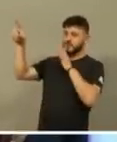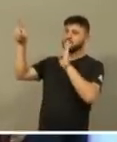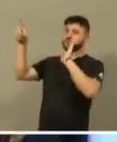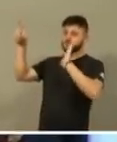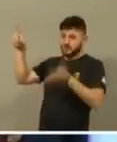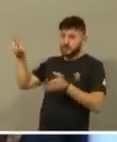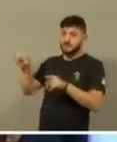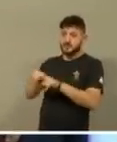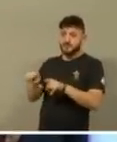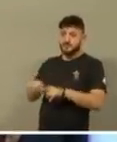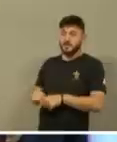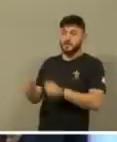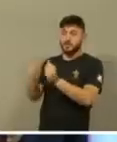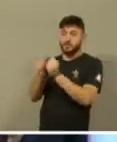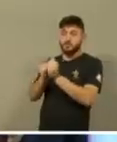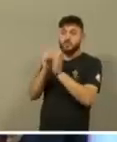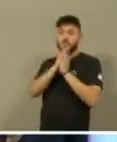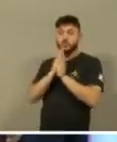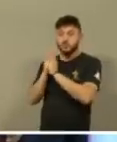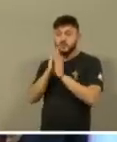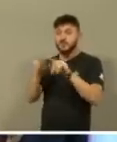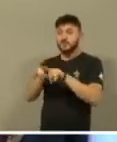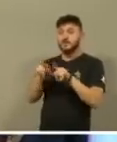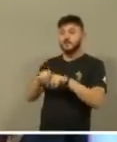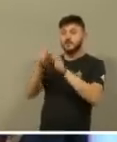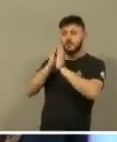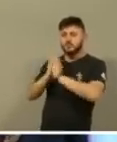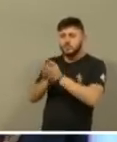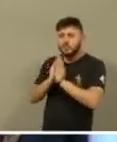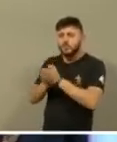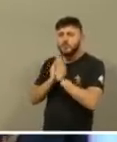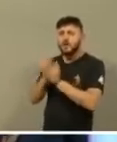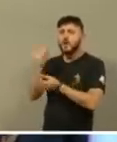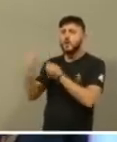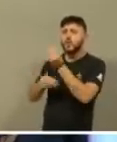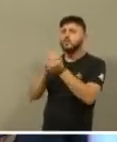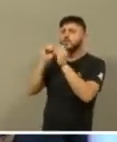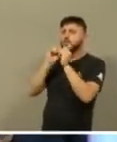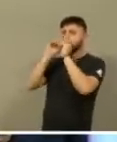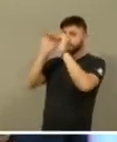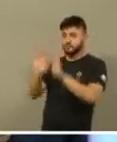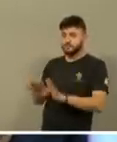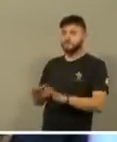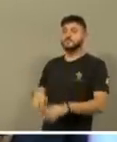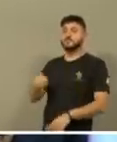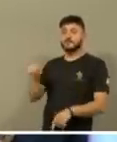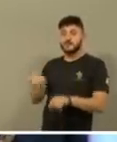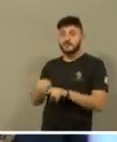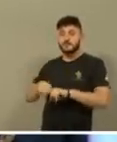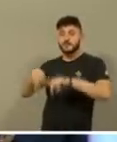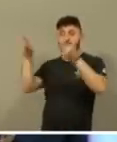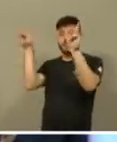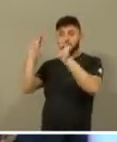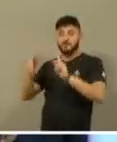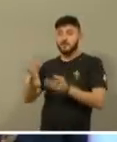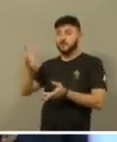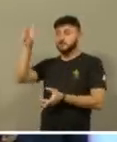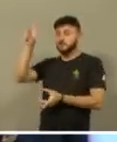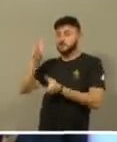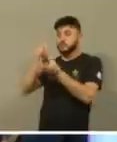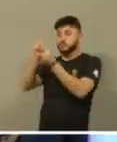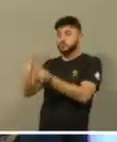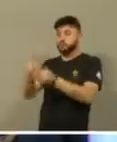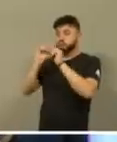Deus, por meio da oração e da súplica, com ação de graças, e a paz de Deus, que